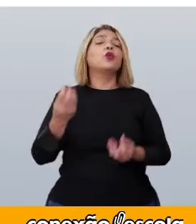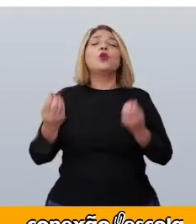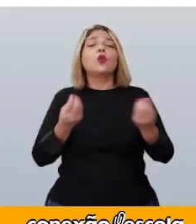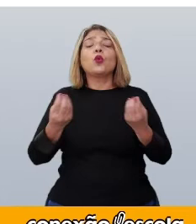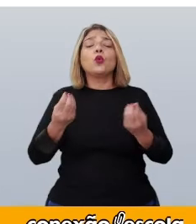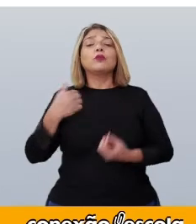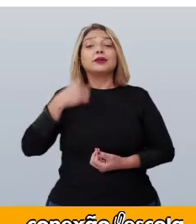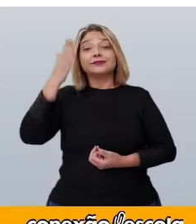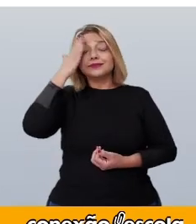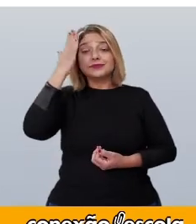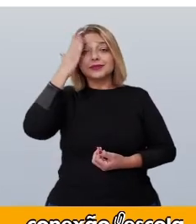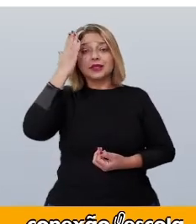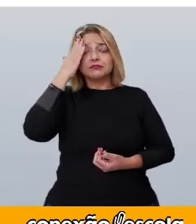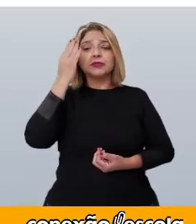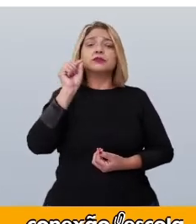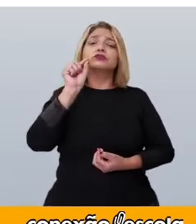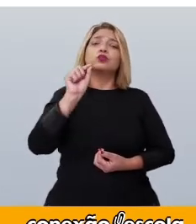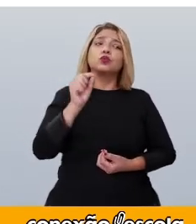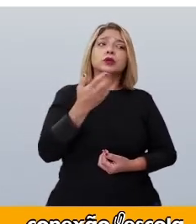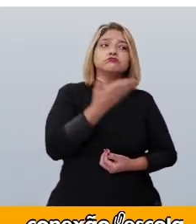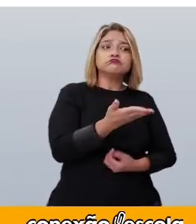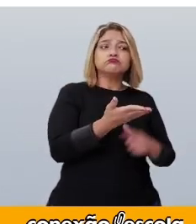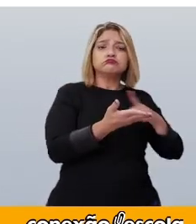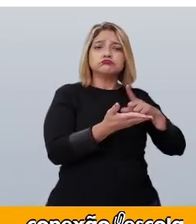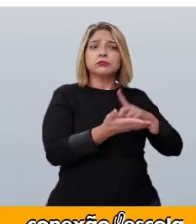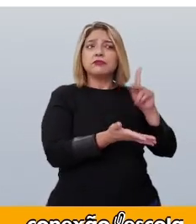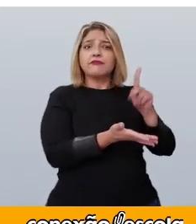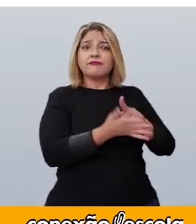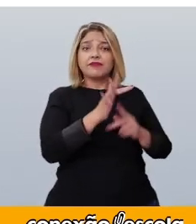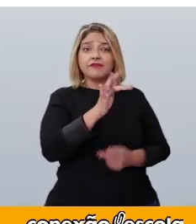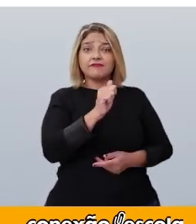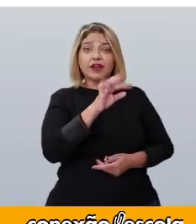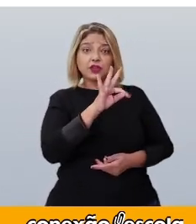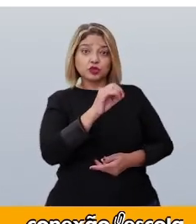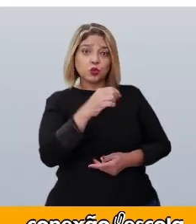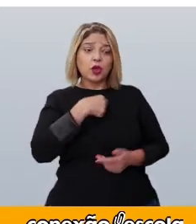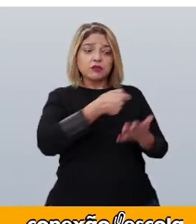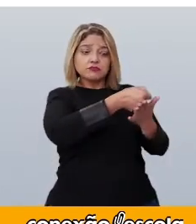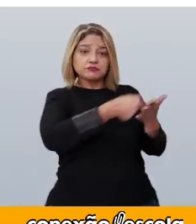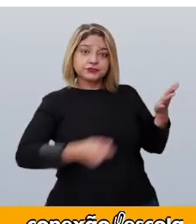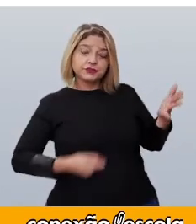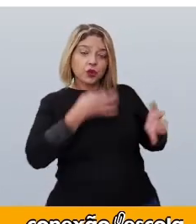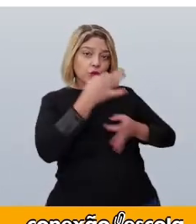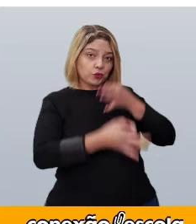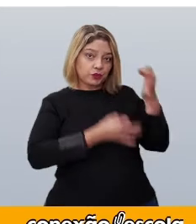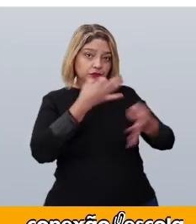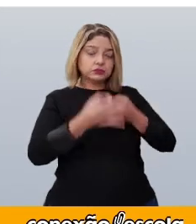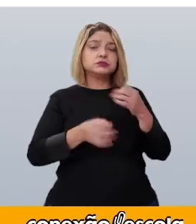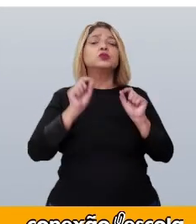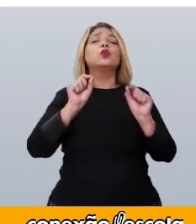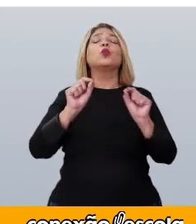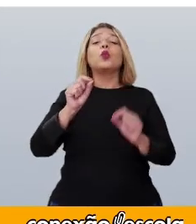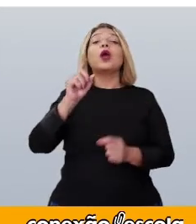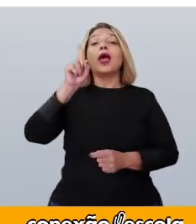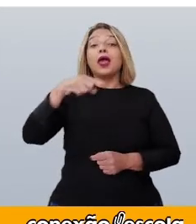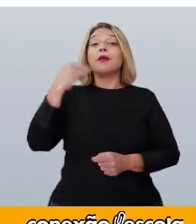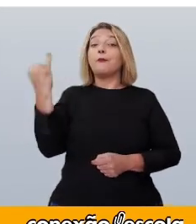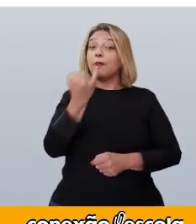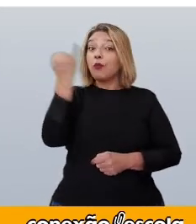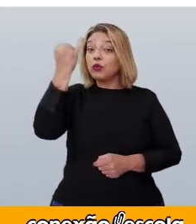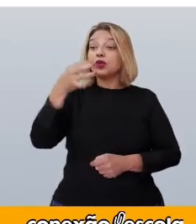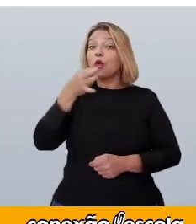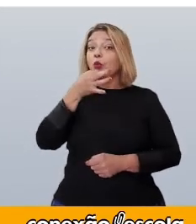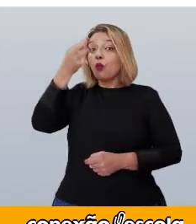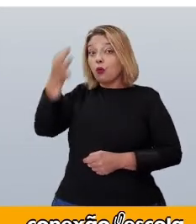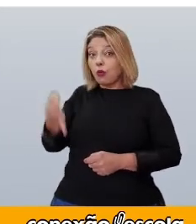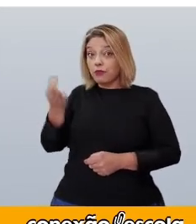fatos na produção de um texto argumentativo? E qual é a importância da opinião do autor